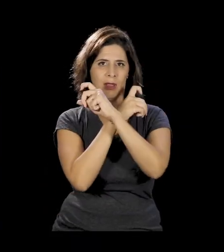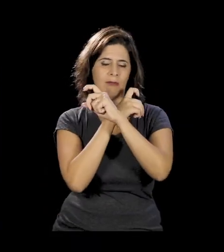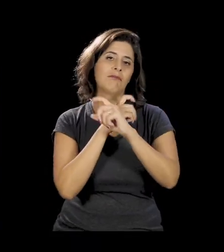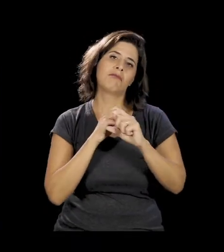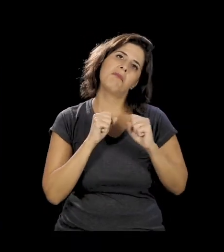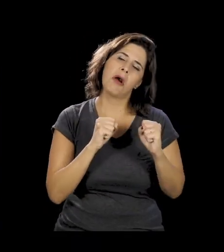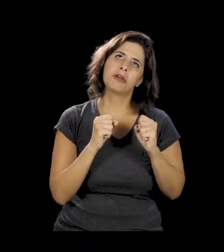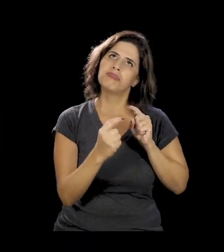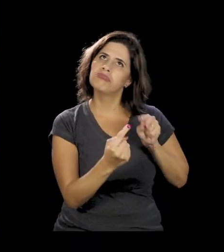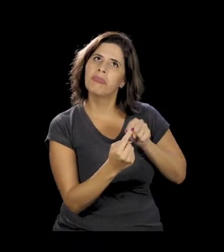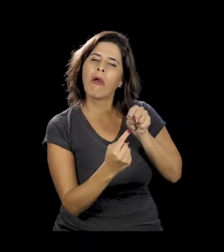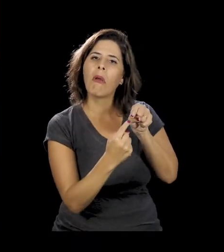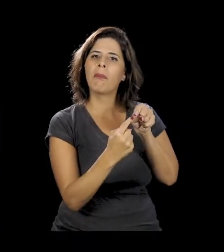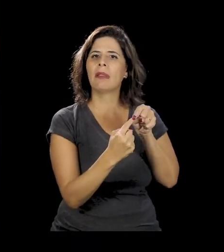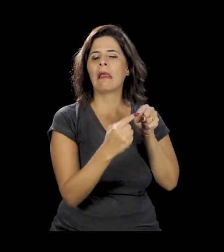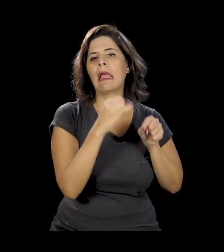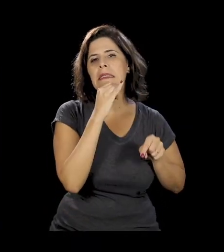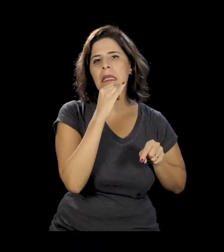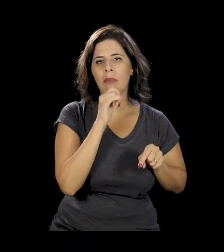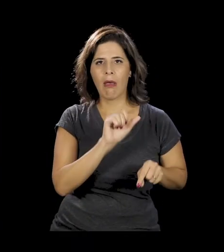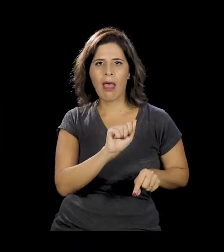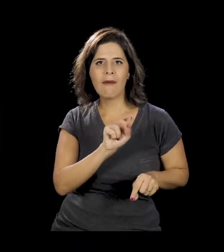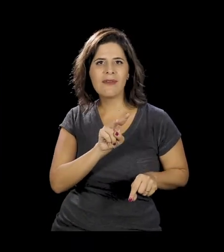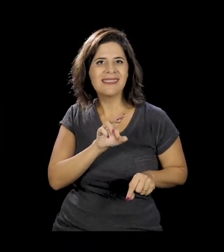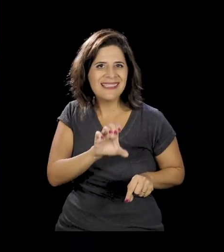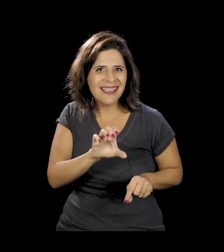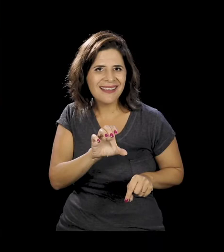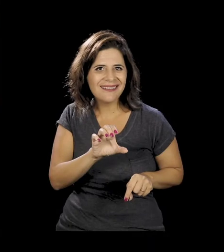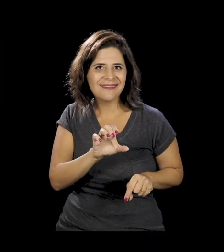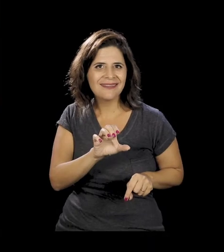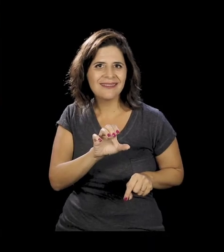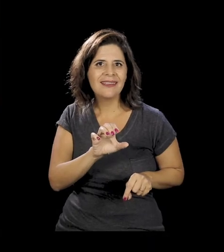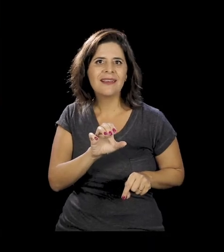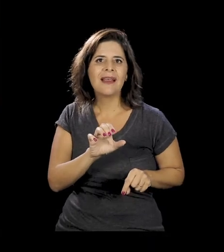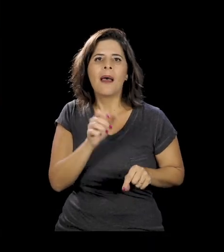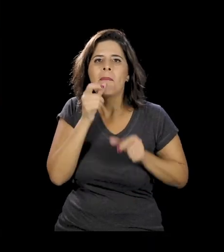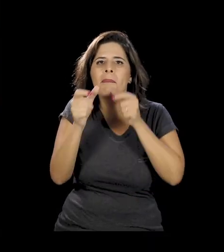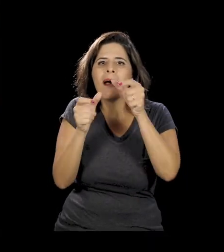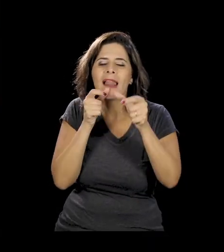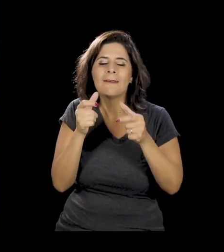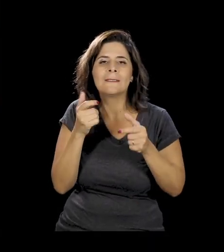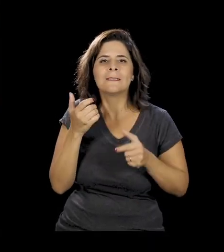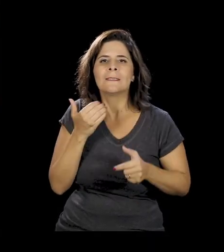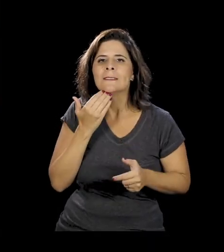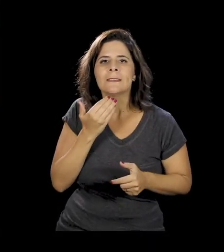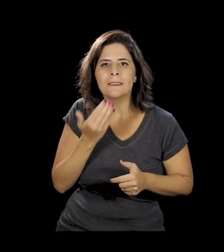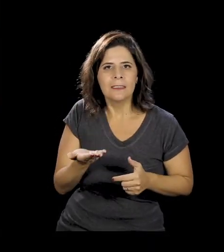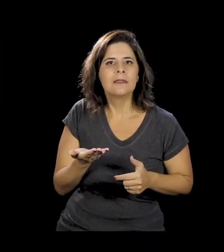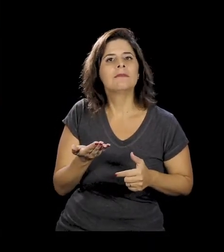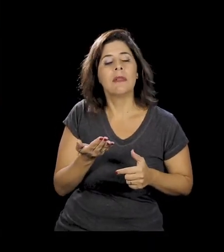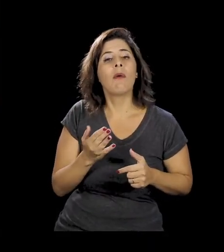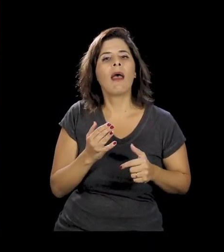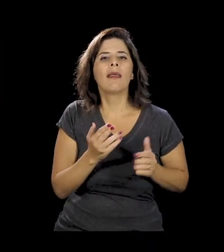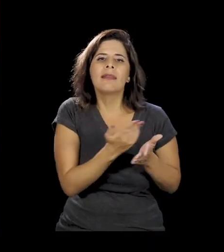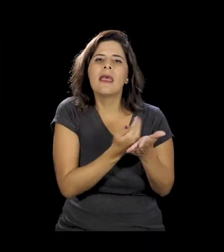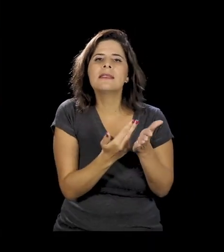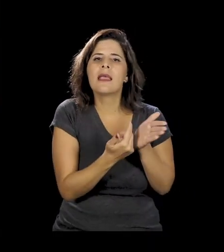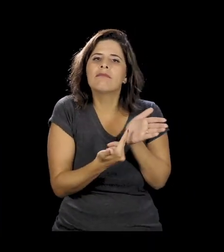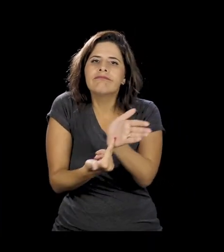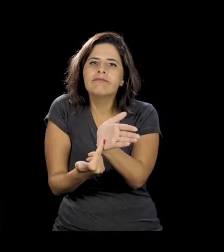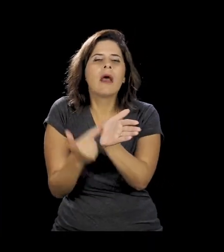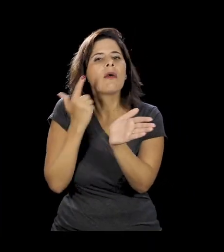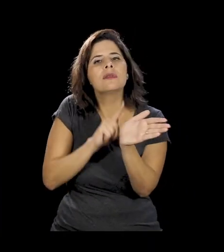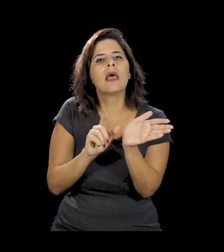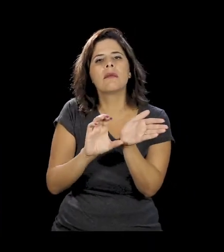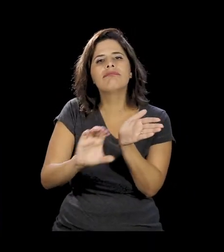pessoa que teve, por exemplo, um AVC, e não consegue mais se comunicar através das palavras, então ela se comunica através de figuras.